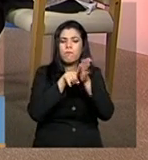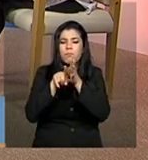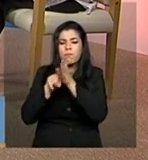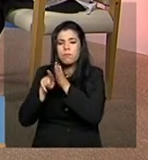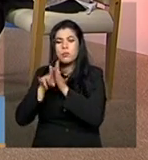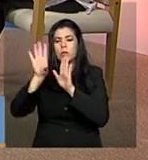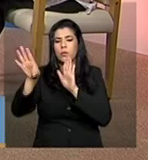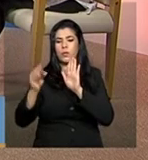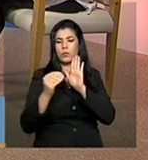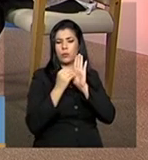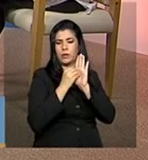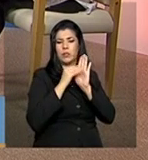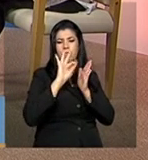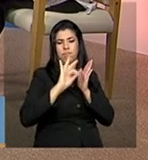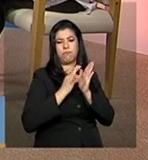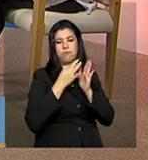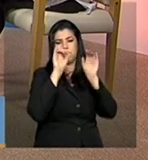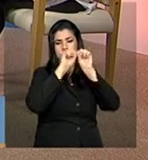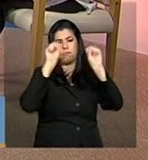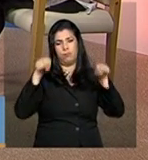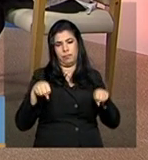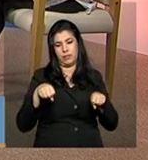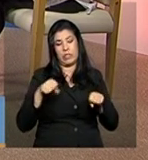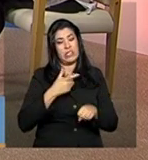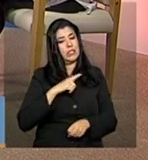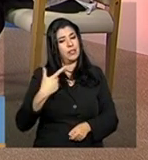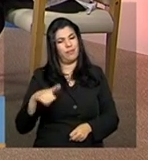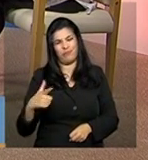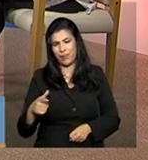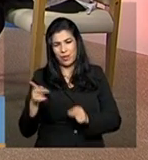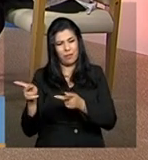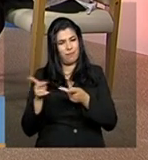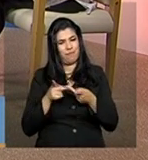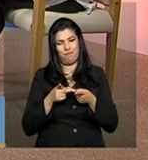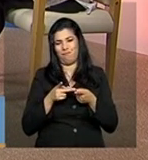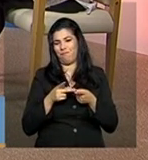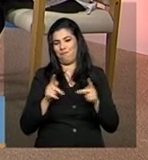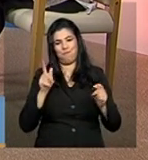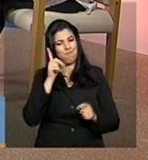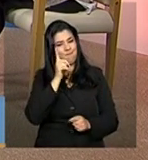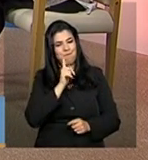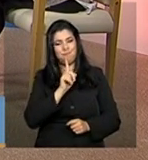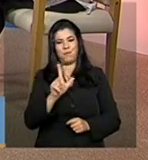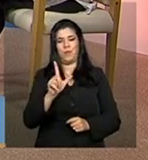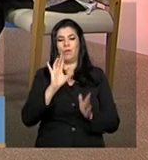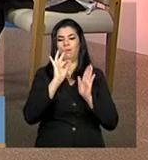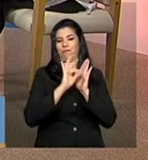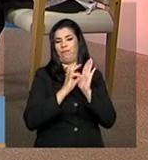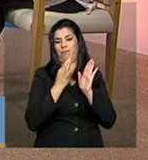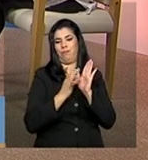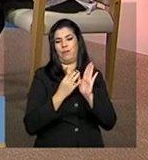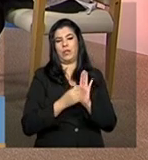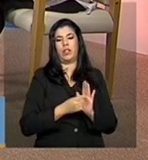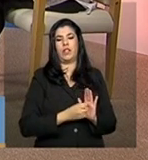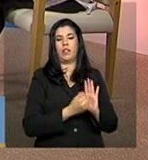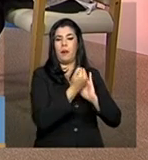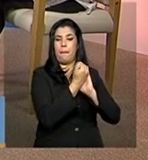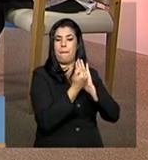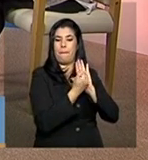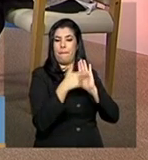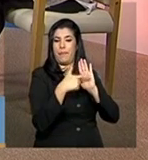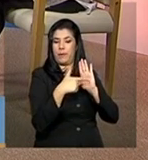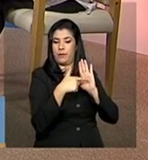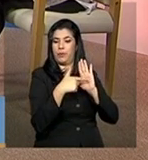inserir no cadastro nacional. Então, assim, sem a visita, é impossível ele preencher a sessão 2. E é